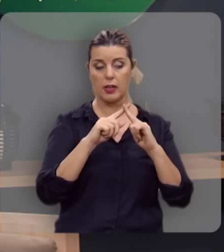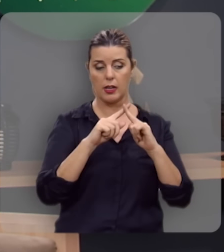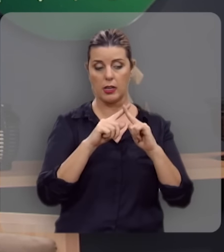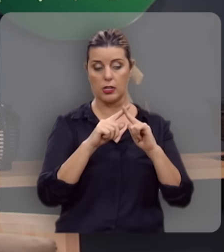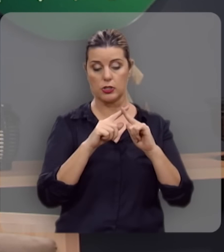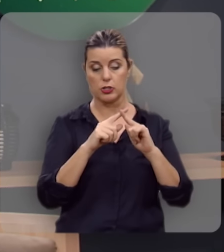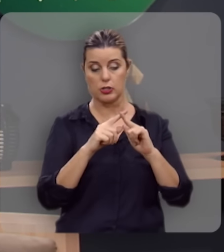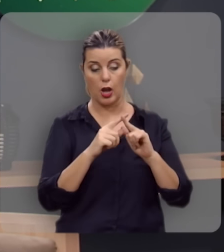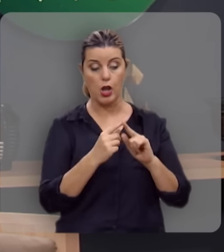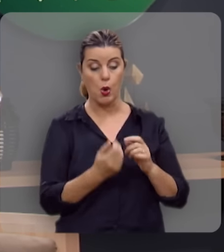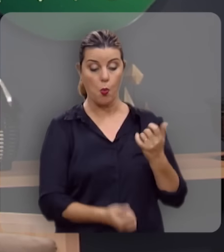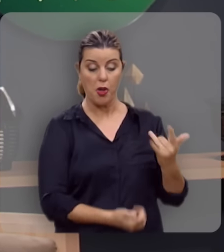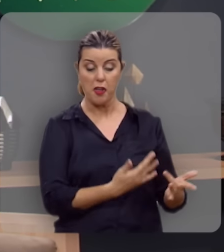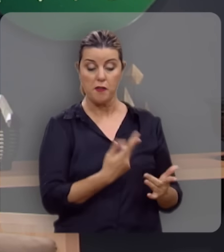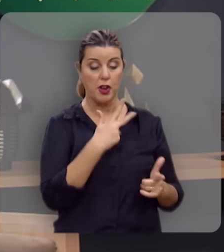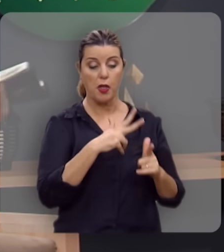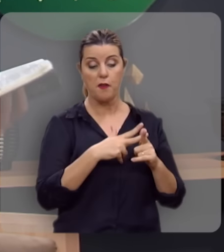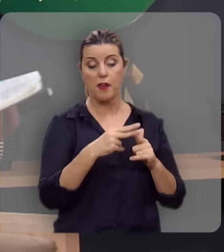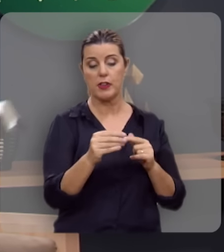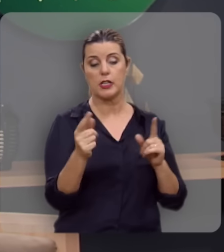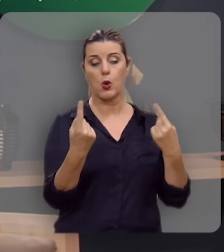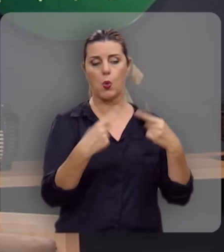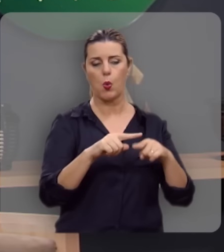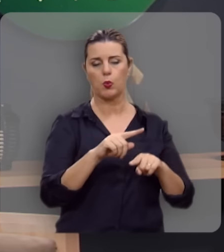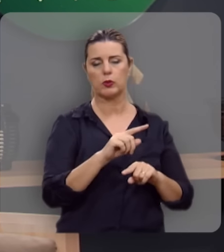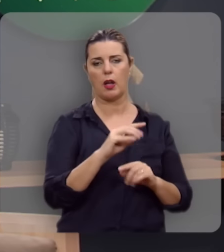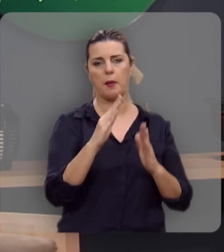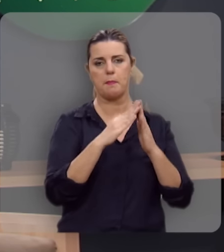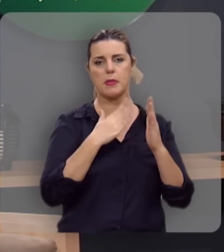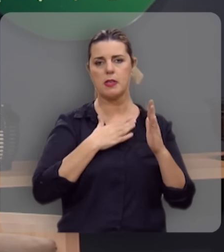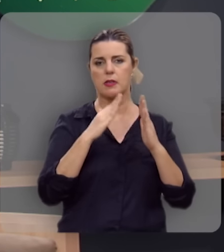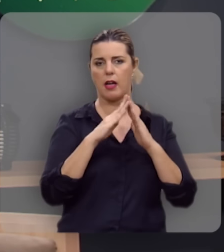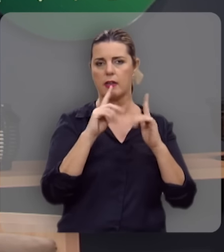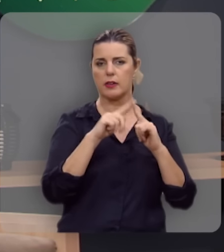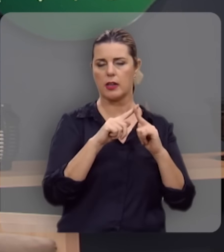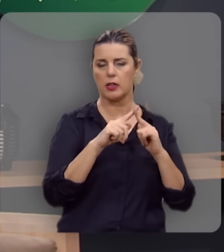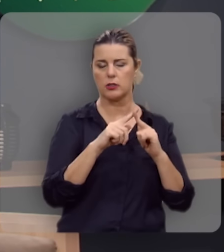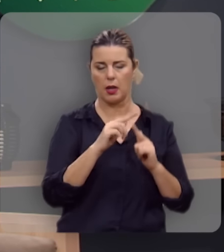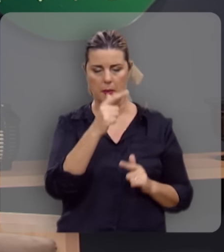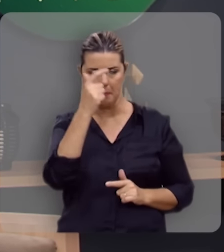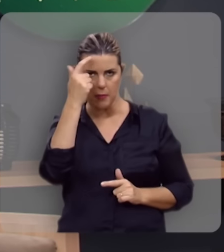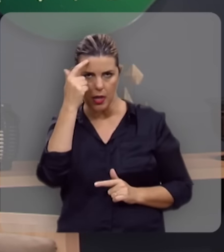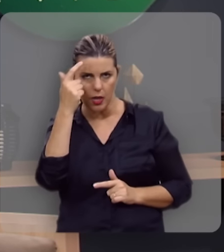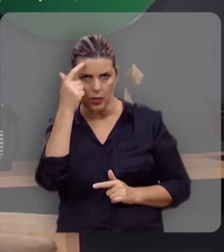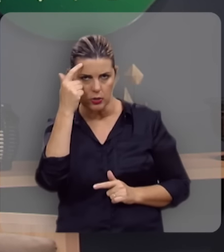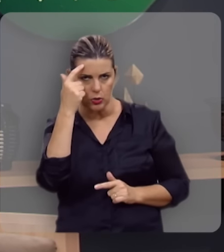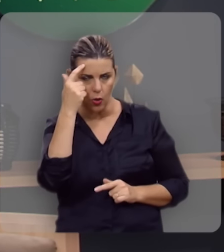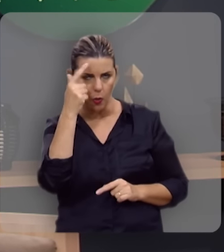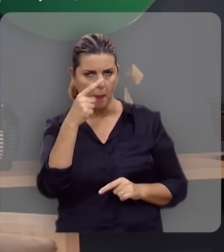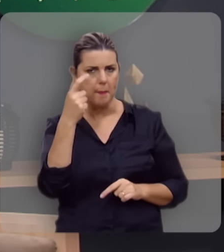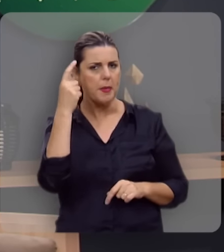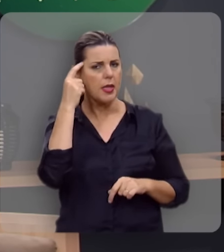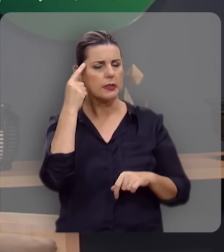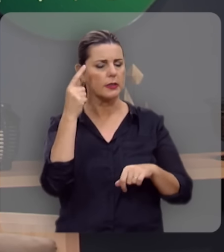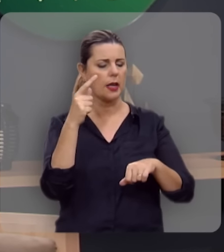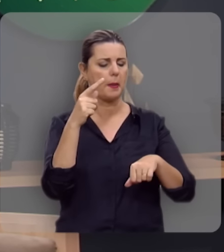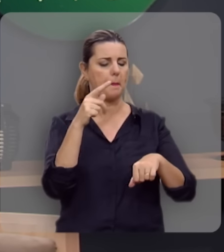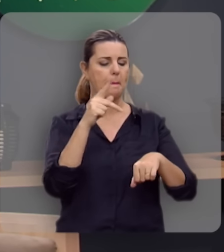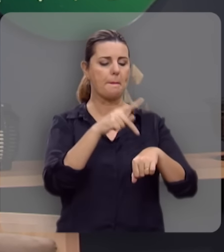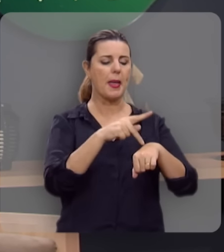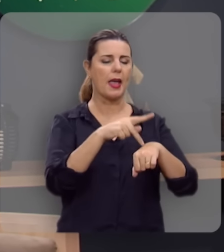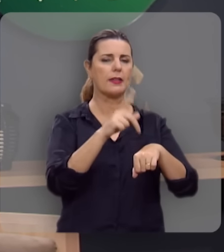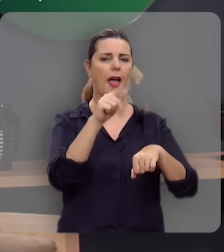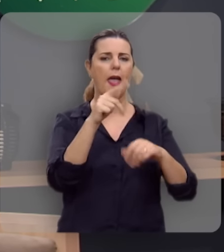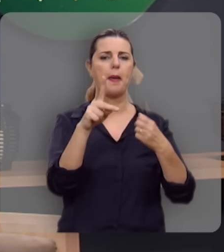igreja, e as portas do inferno não prevalecerão contra ela. Algumas pessoas pensam que a pedra aí é Pedro,